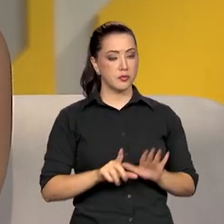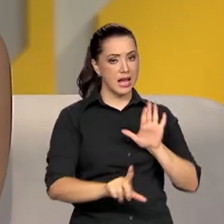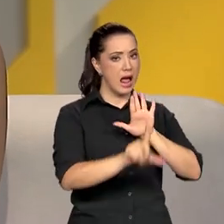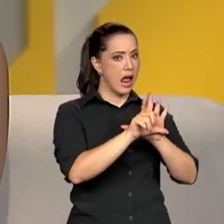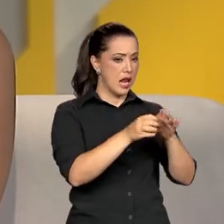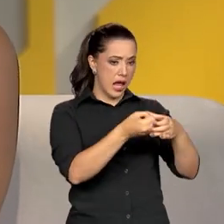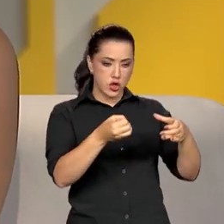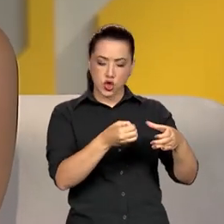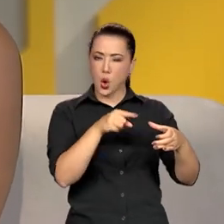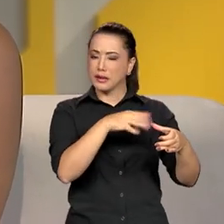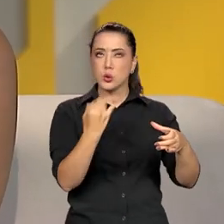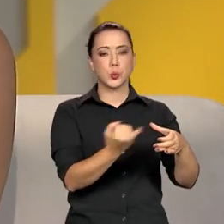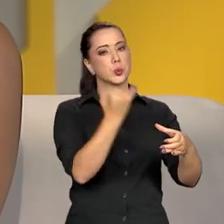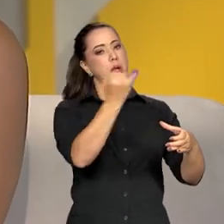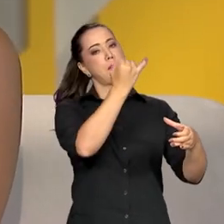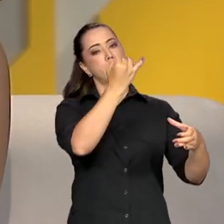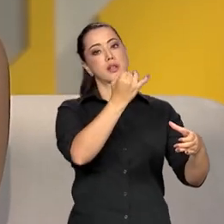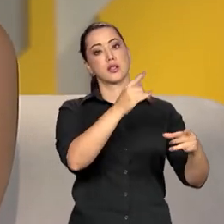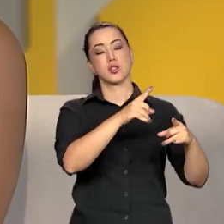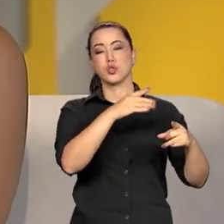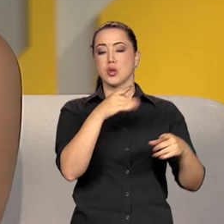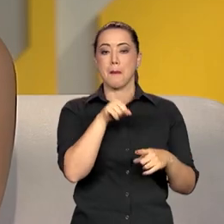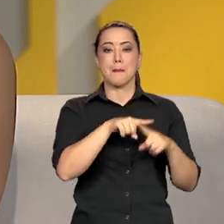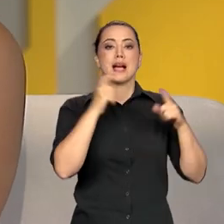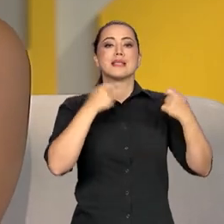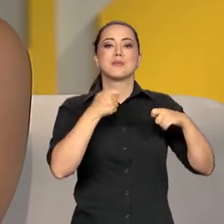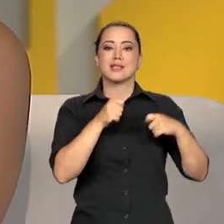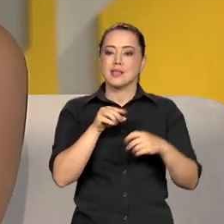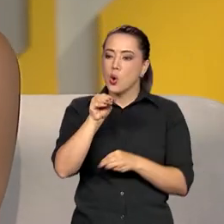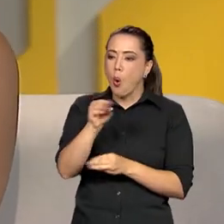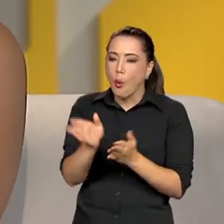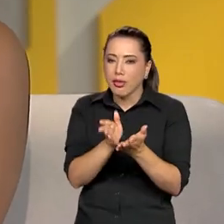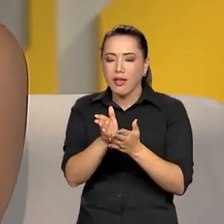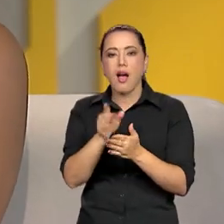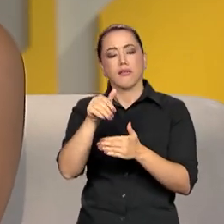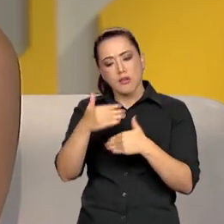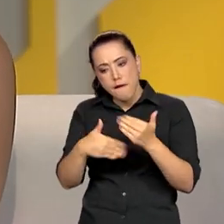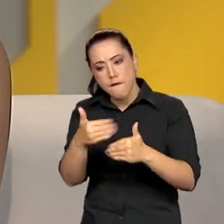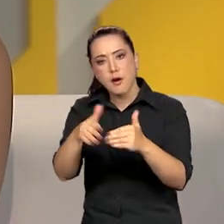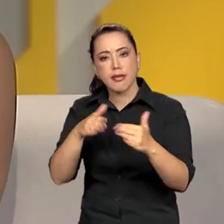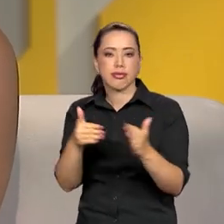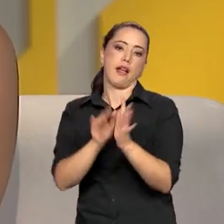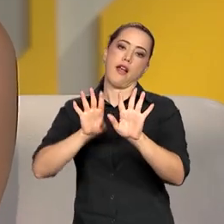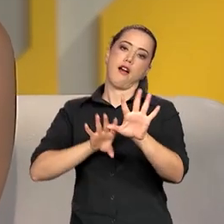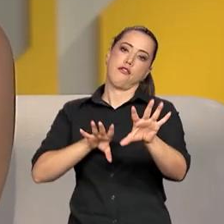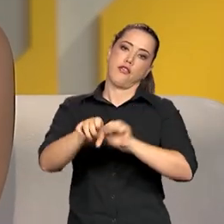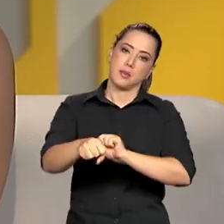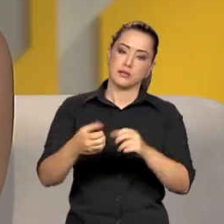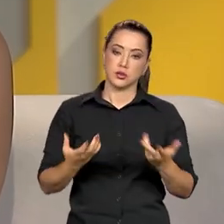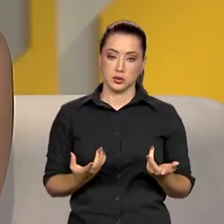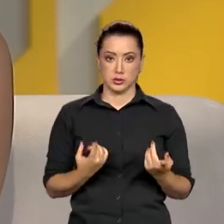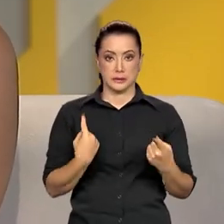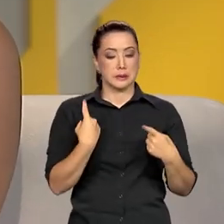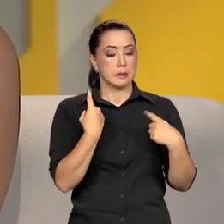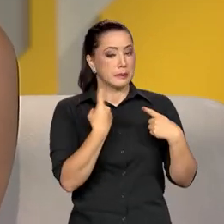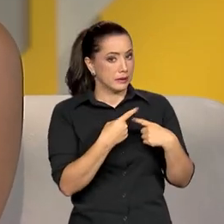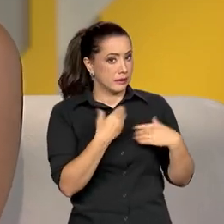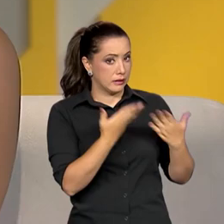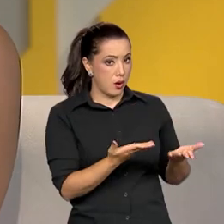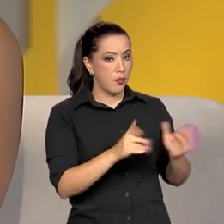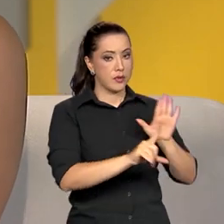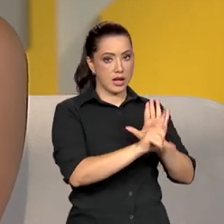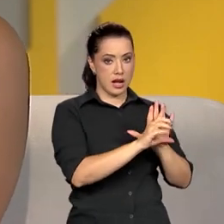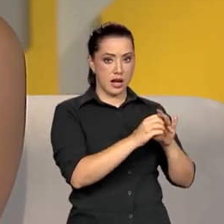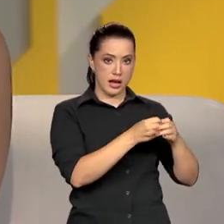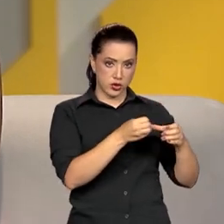ter esse acesso e não ter ali uma renovação da permanência, ter um cuidado, ter um acompanhamento de dados. Então, a lei de cotas, para mim, é